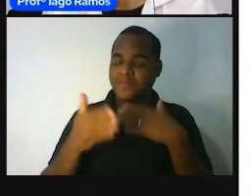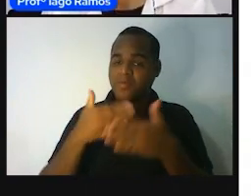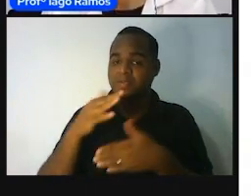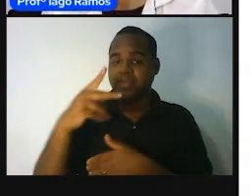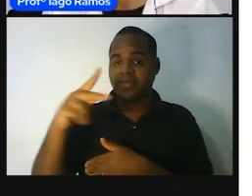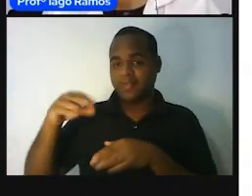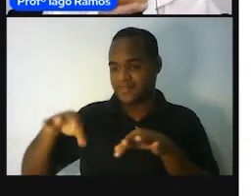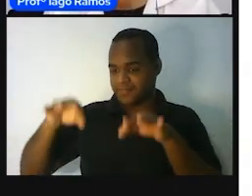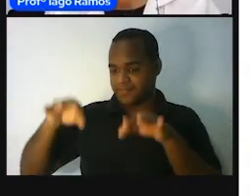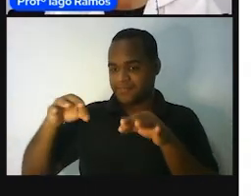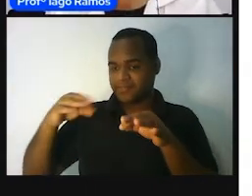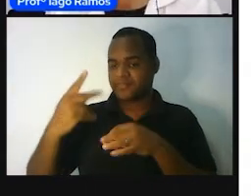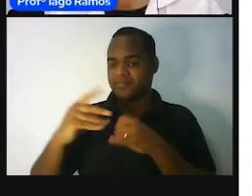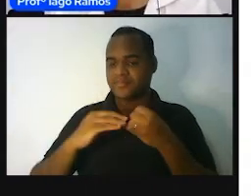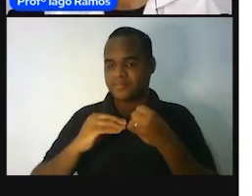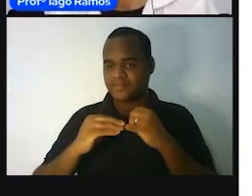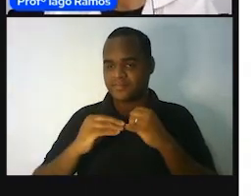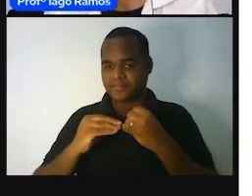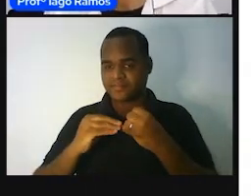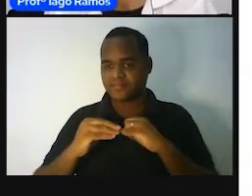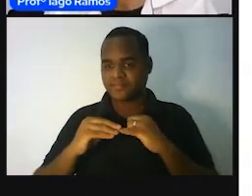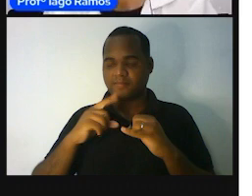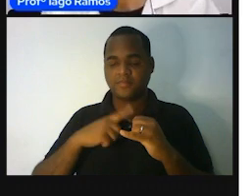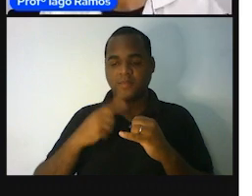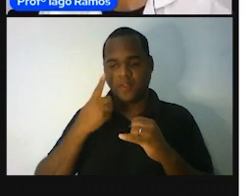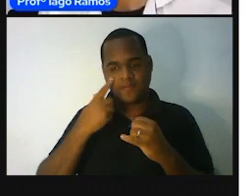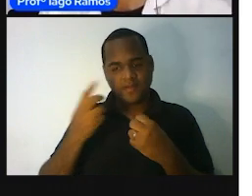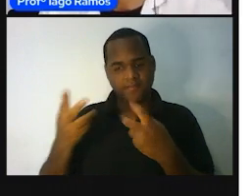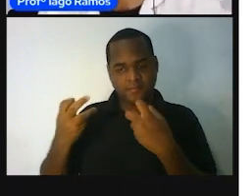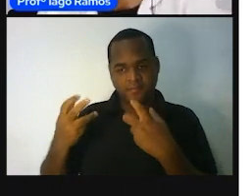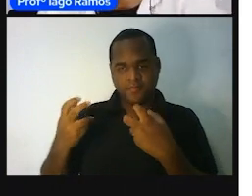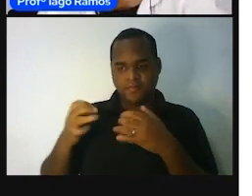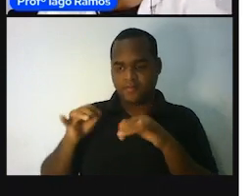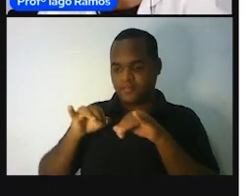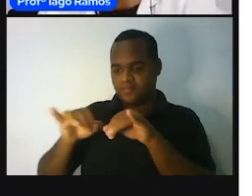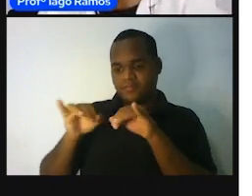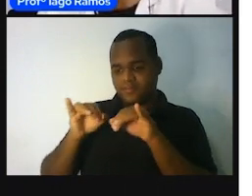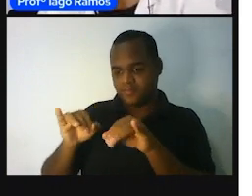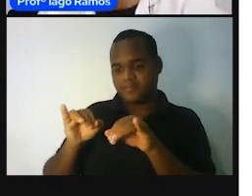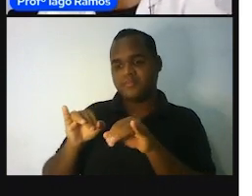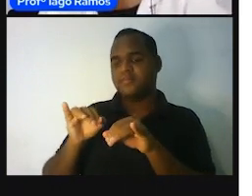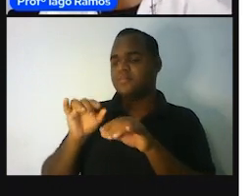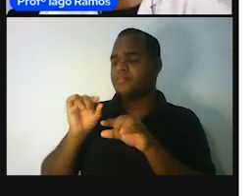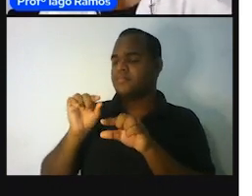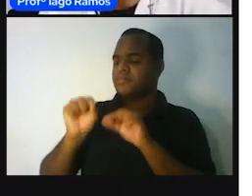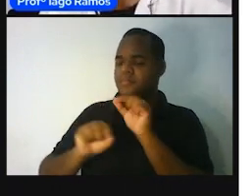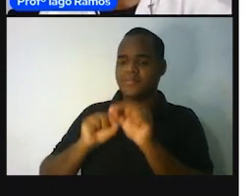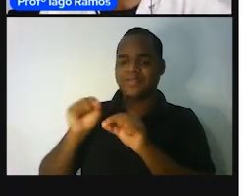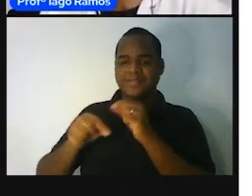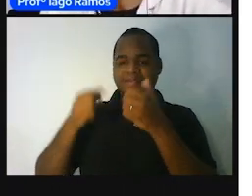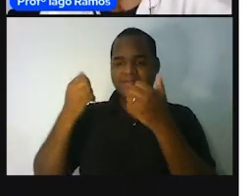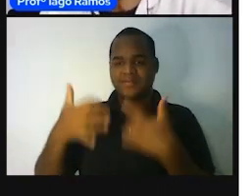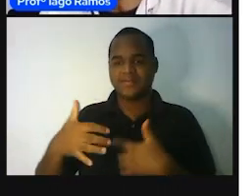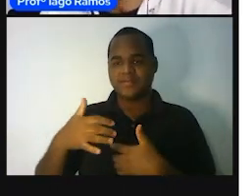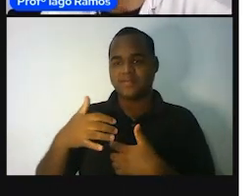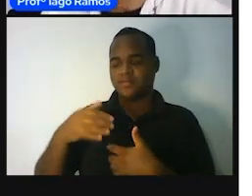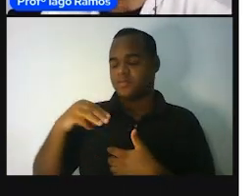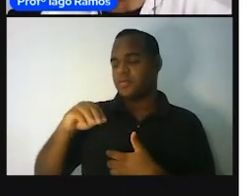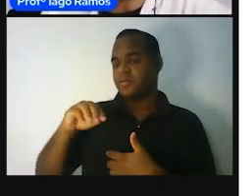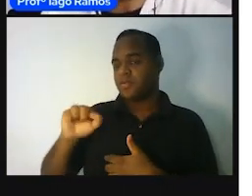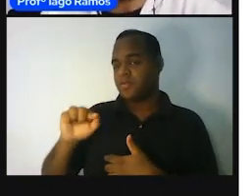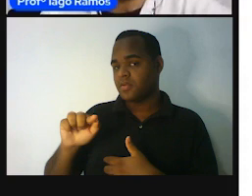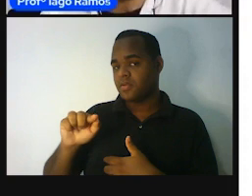saco de um feijão, a gente vê ali no mercado, ele vem em miligramas,